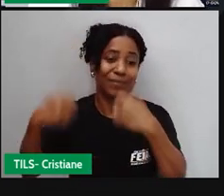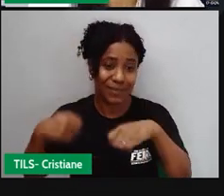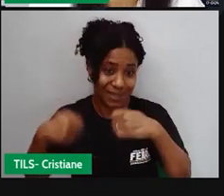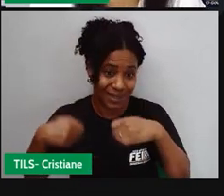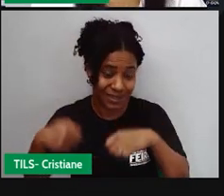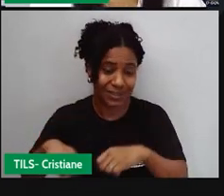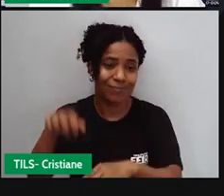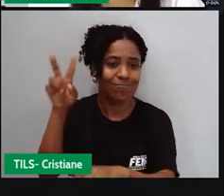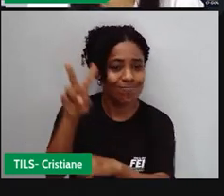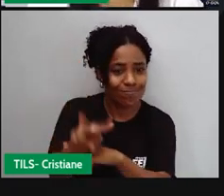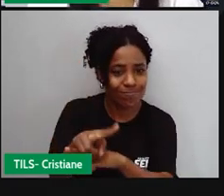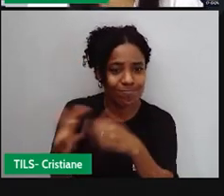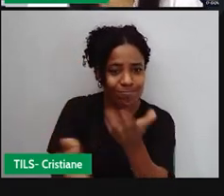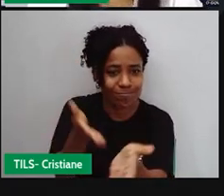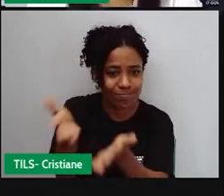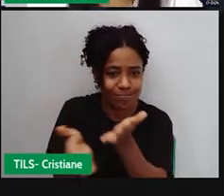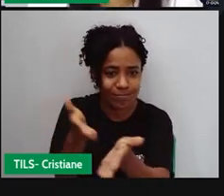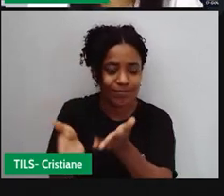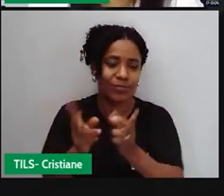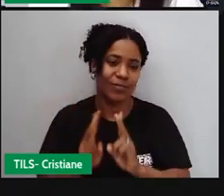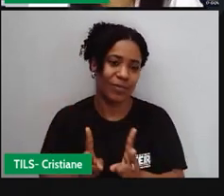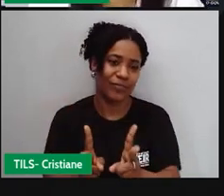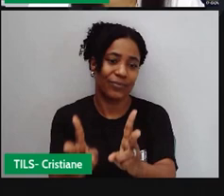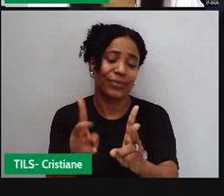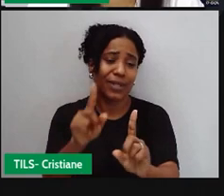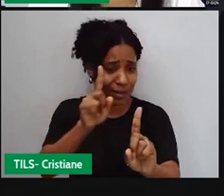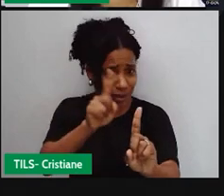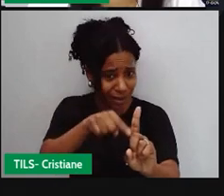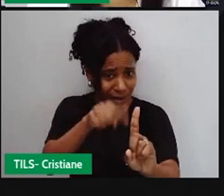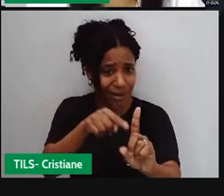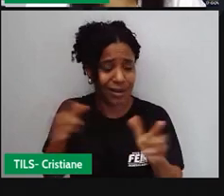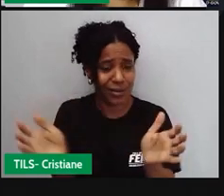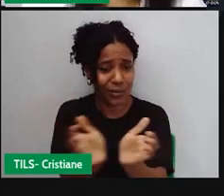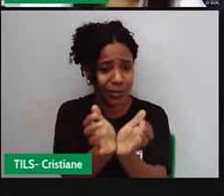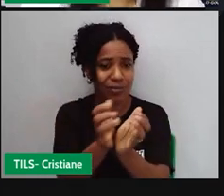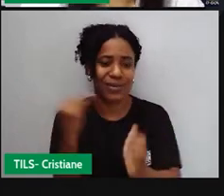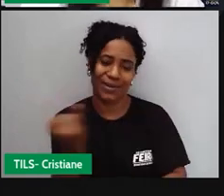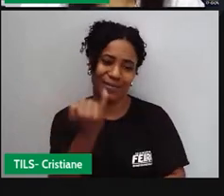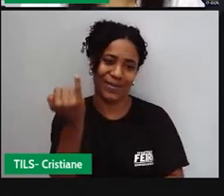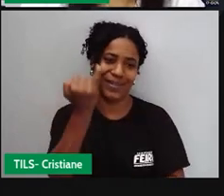mas ela precisa ser também reconhecida como importante contribuição.